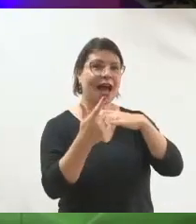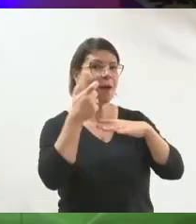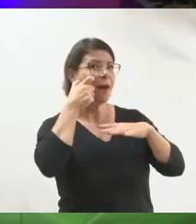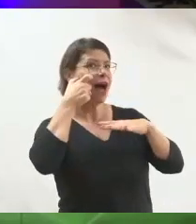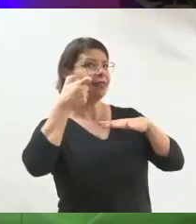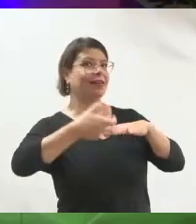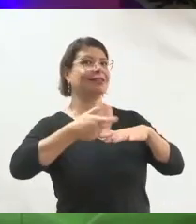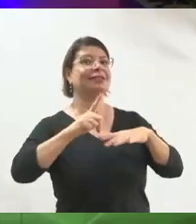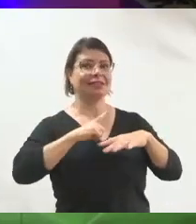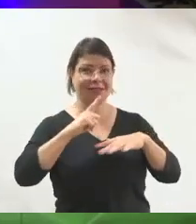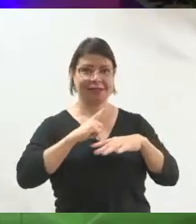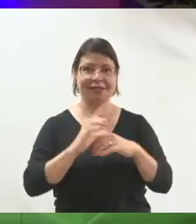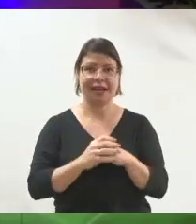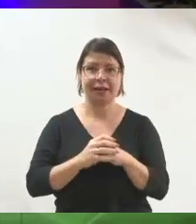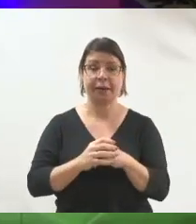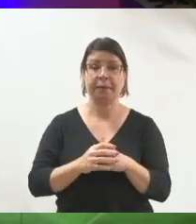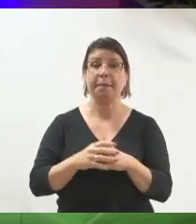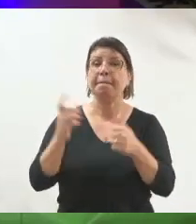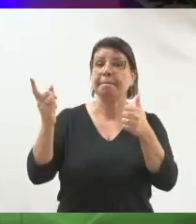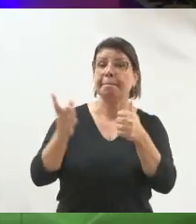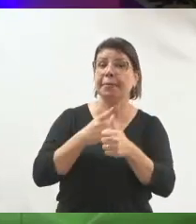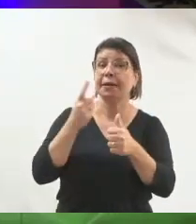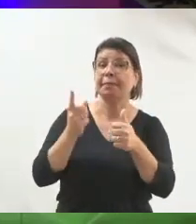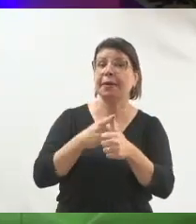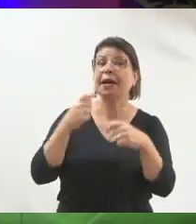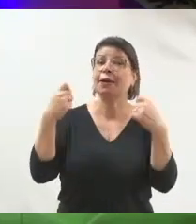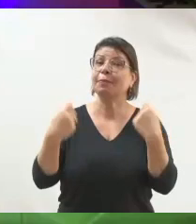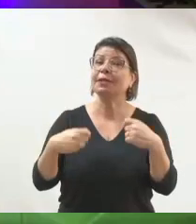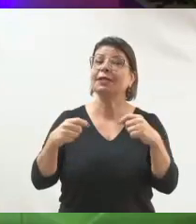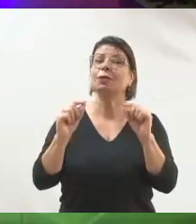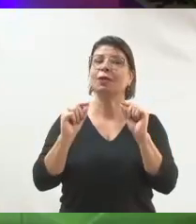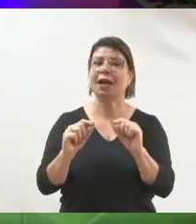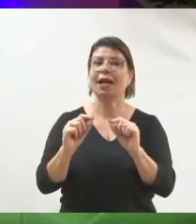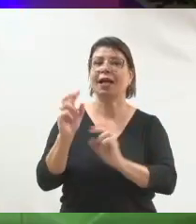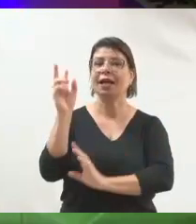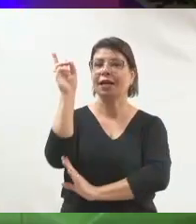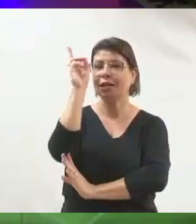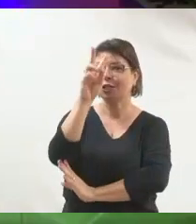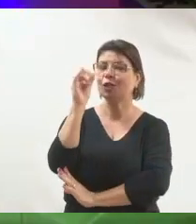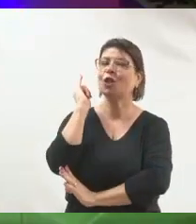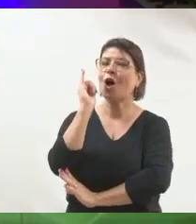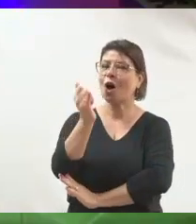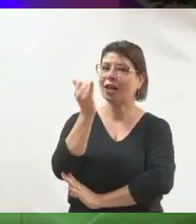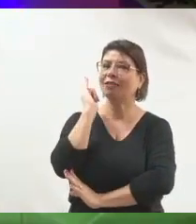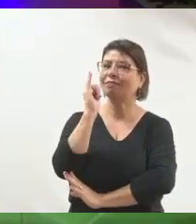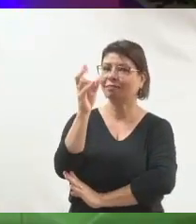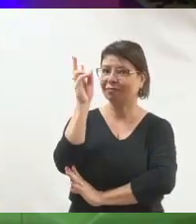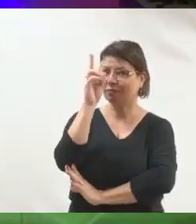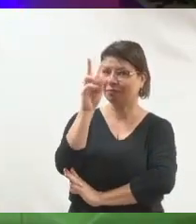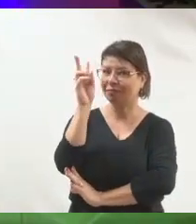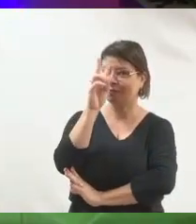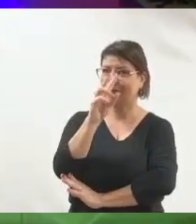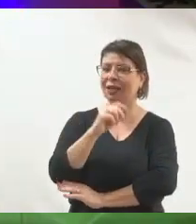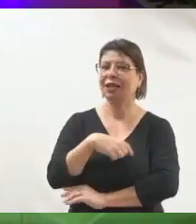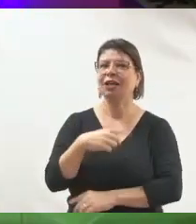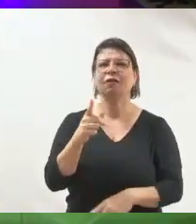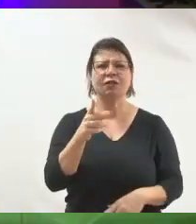atenção, é preciso saber contar histórias. Vocês já ouviram falar de um termo chamado storytelling?